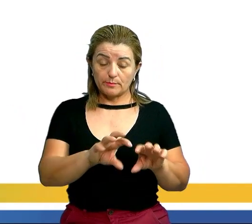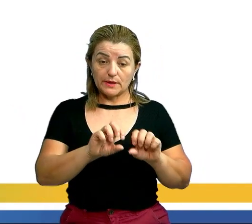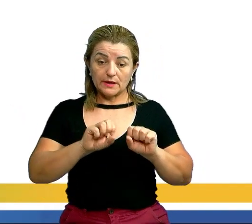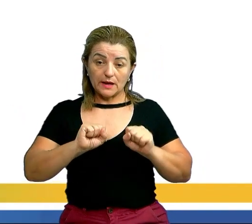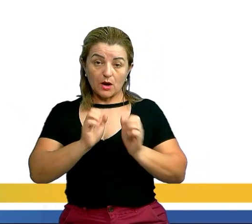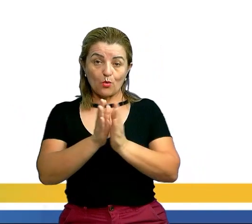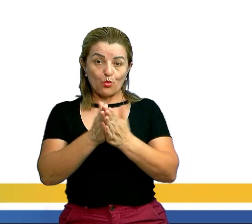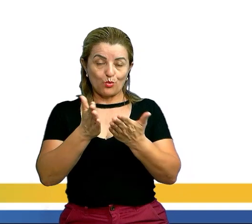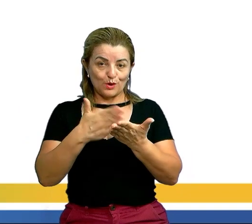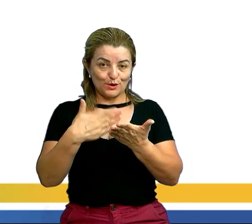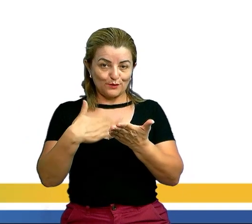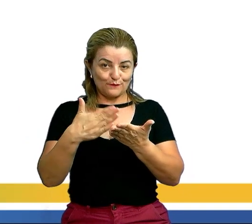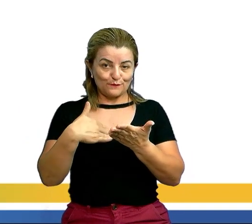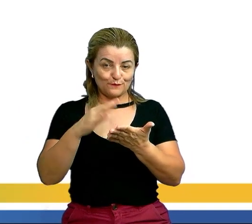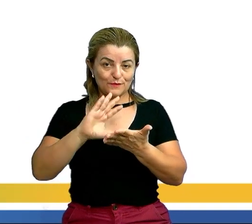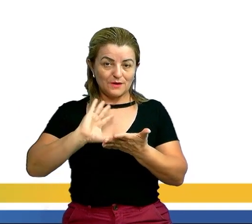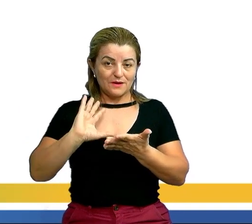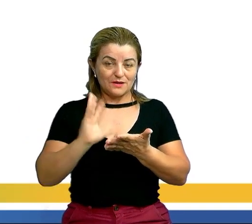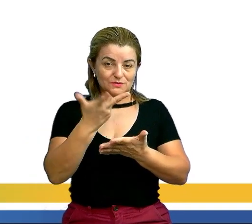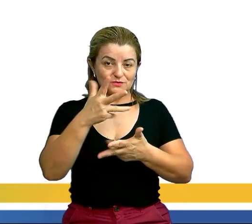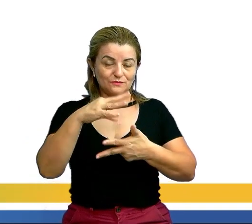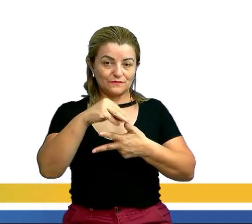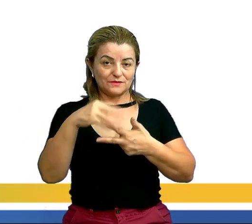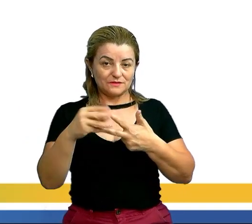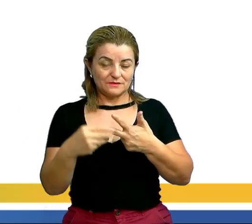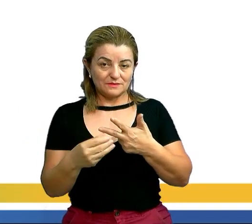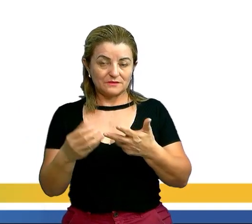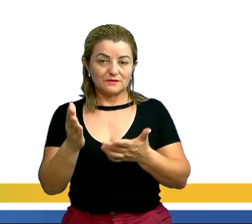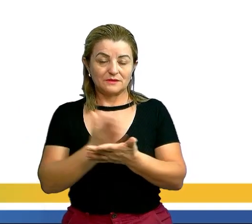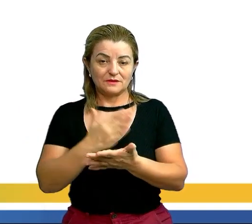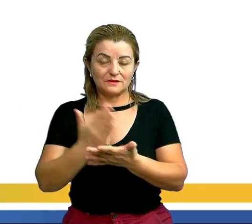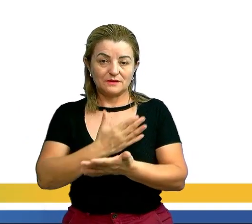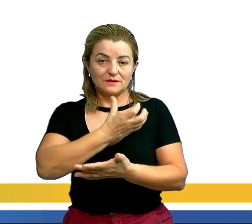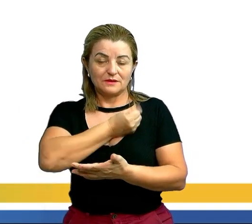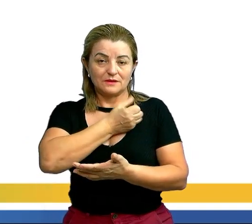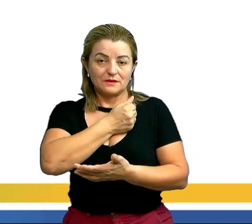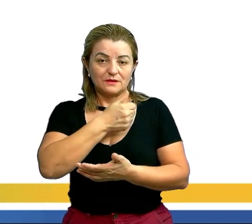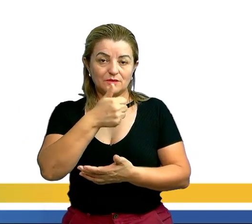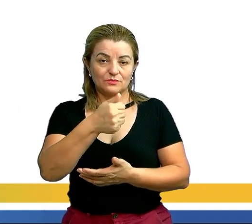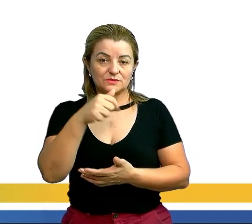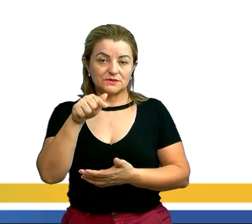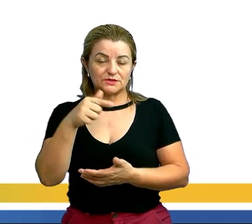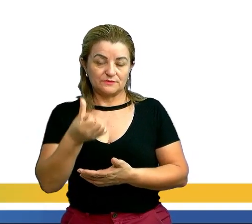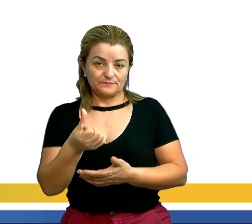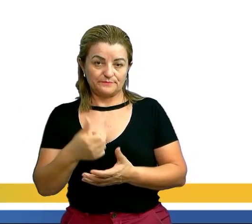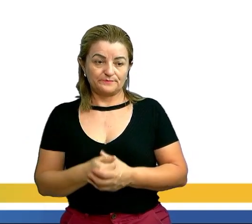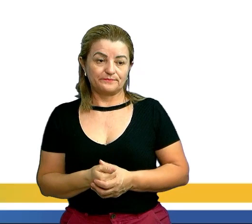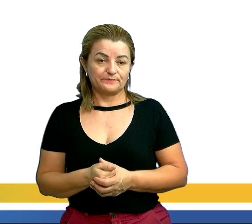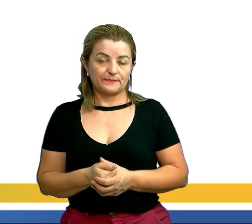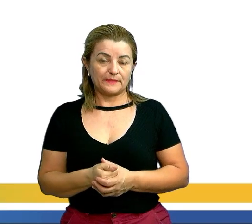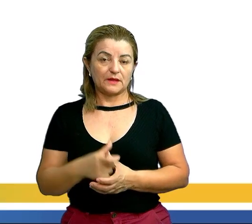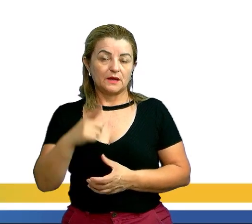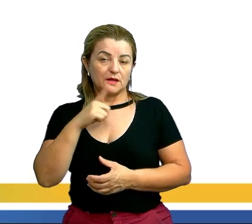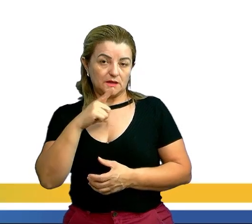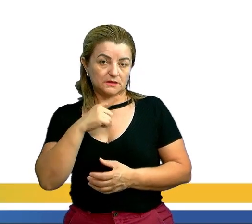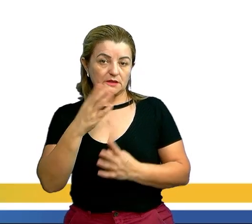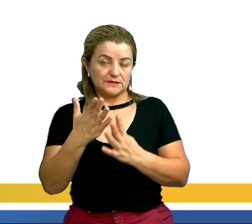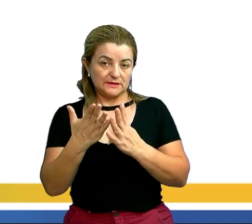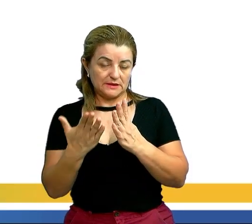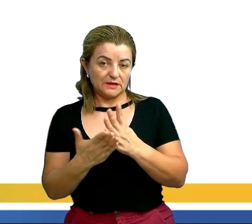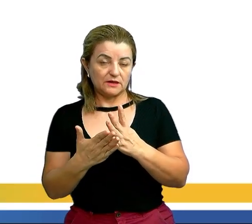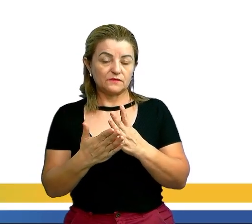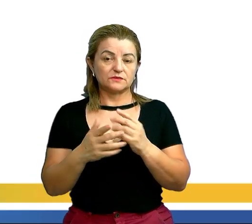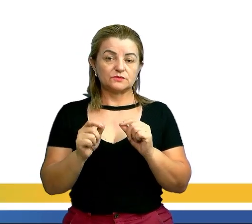Resolve Enem, volume 1, página 176, questão 43. Entre as tarefas de um professor